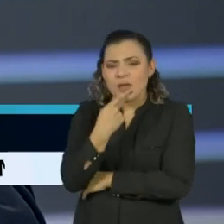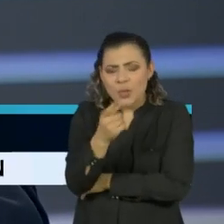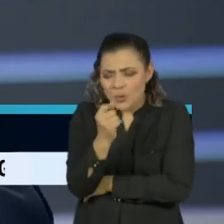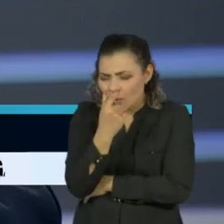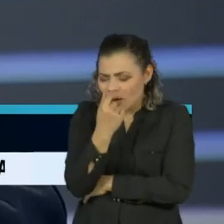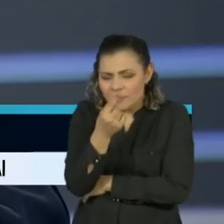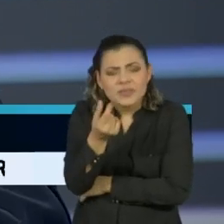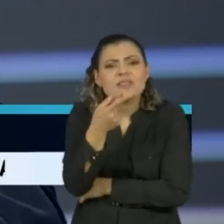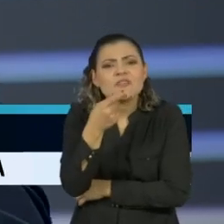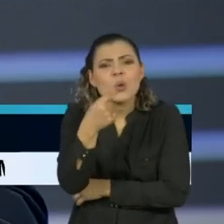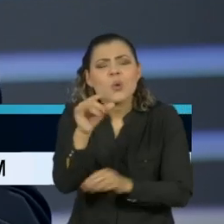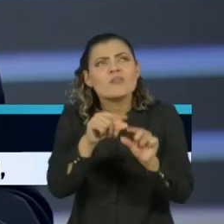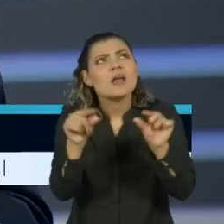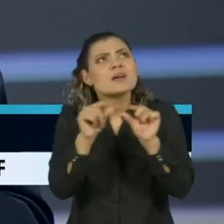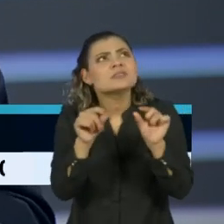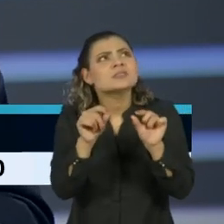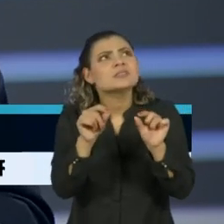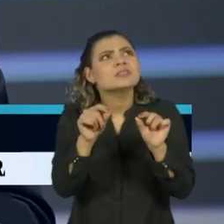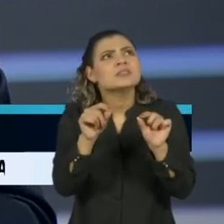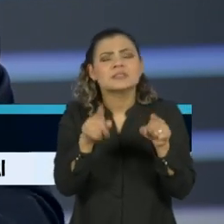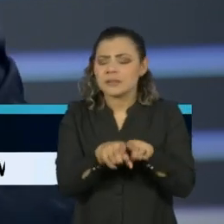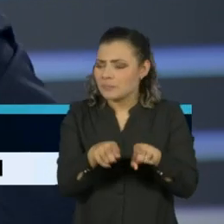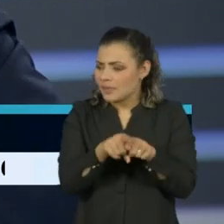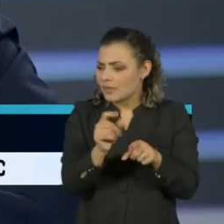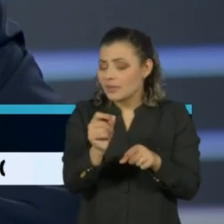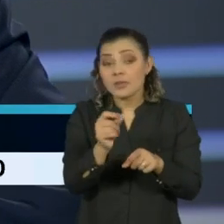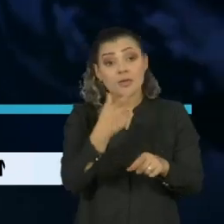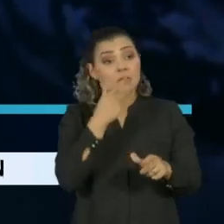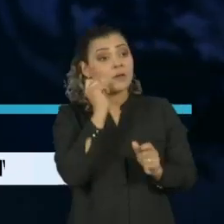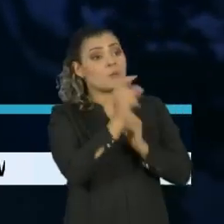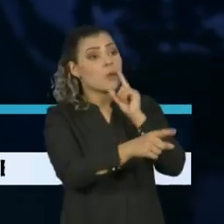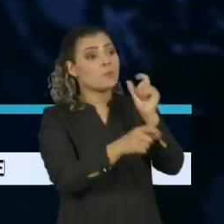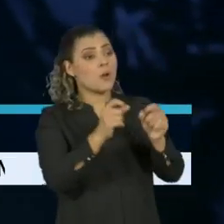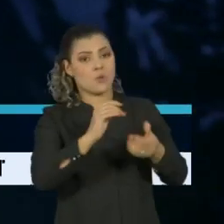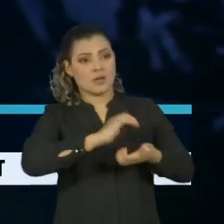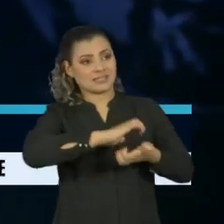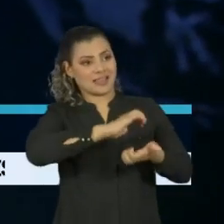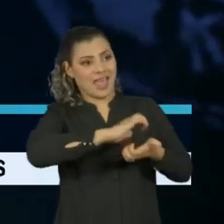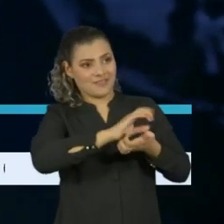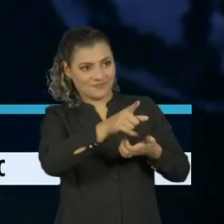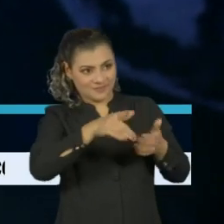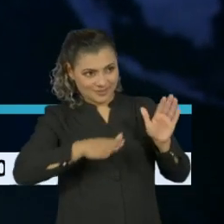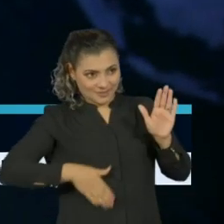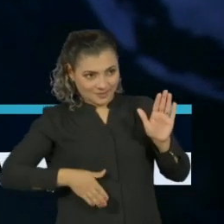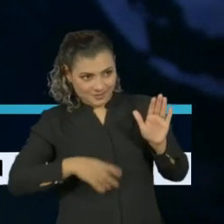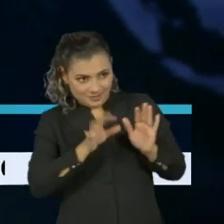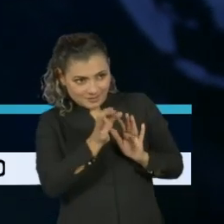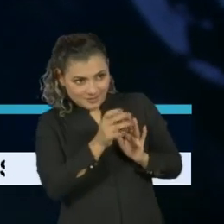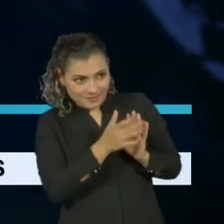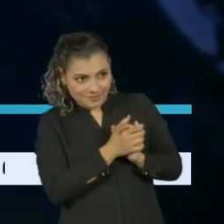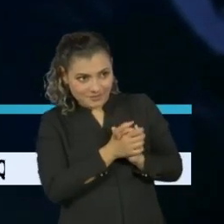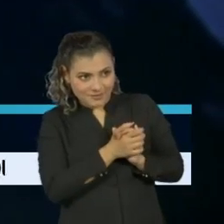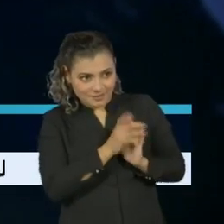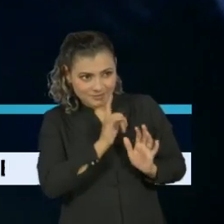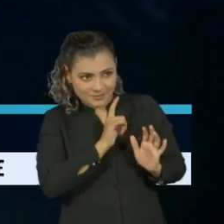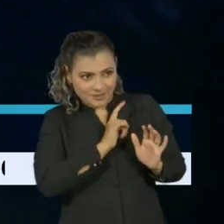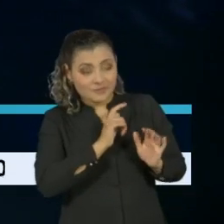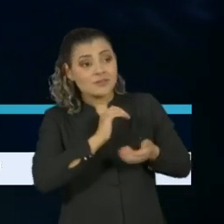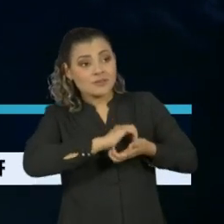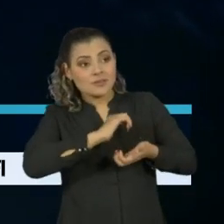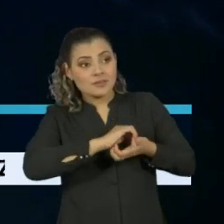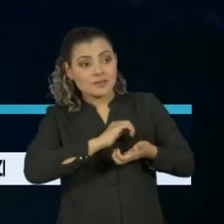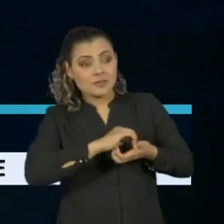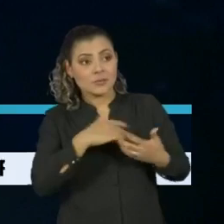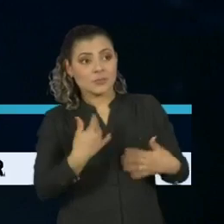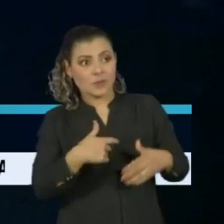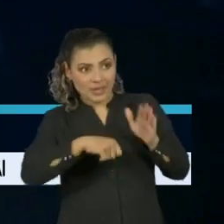disse que era o outro ponto aí... Os ataques aos ministros do STF, por exemplo. O ministro Celso de Mello viu